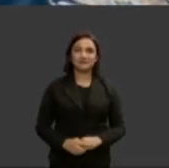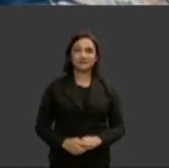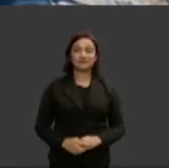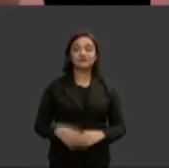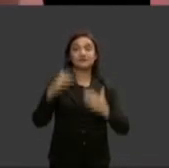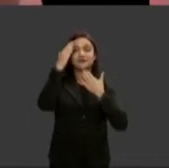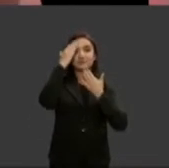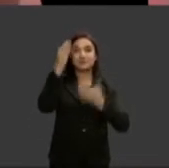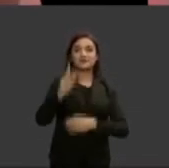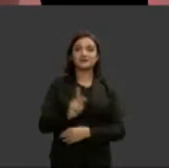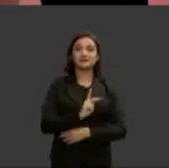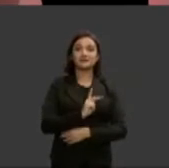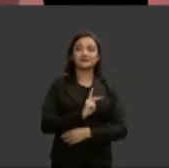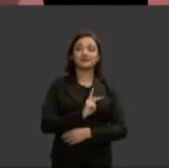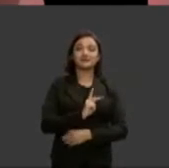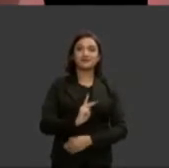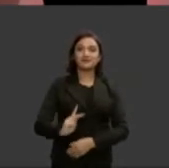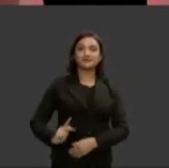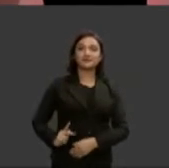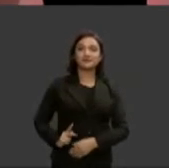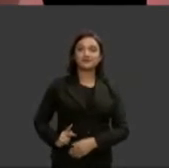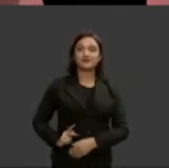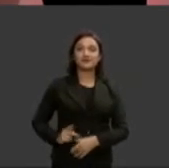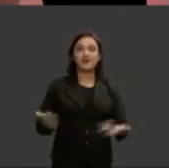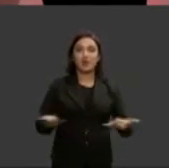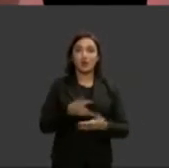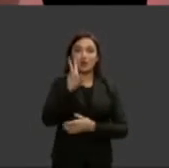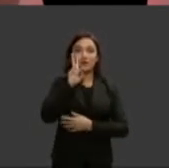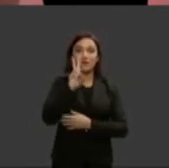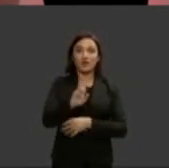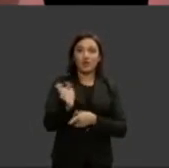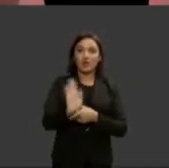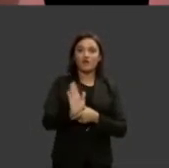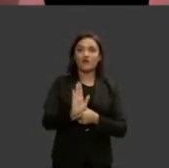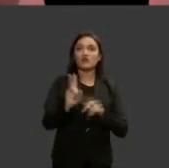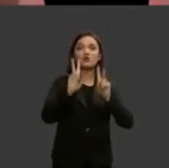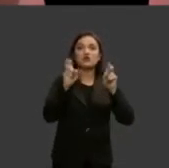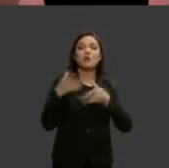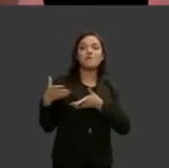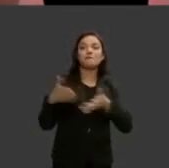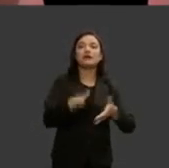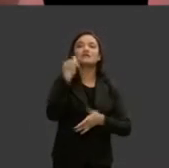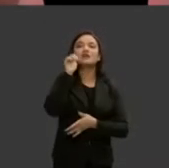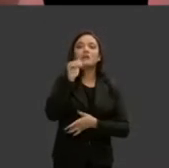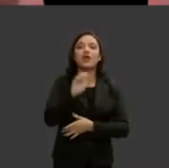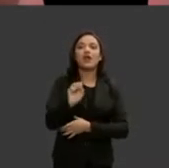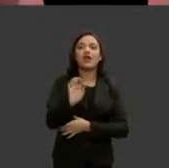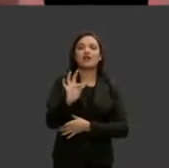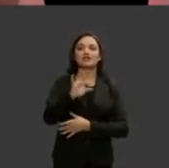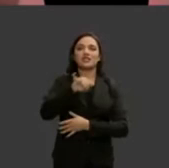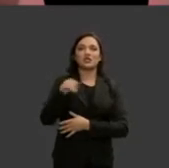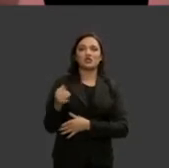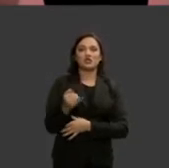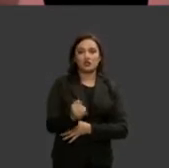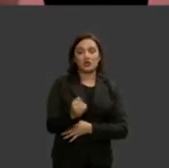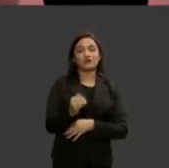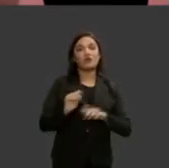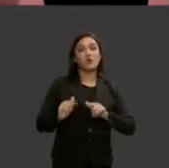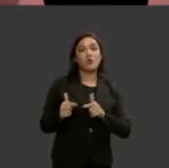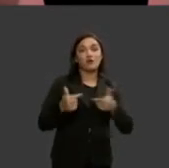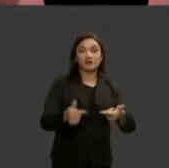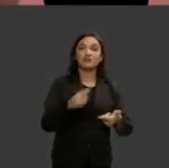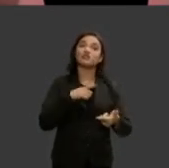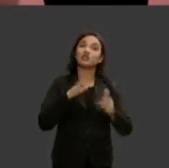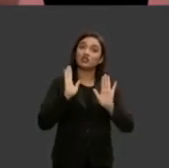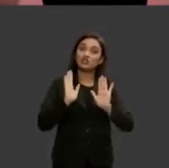Obrigada presidente agora vamos assistir a um vídeo sobre a participação feminina no STJ uma iniciativa que